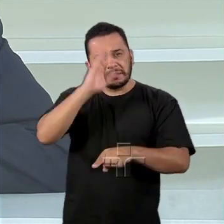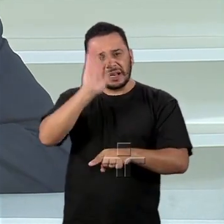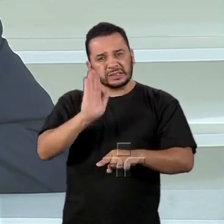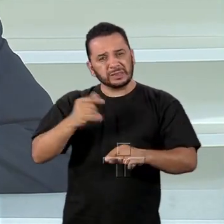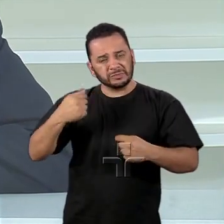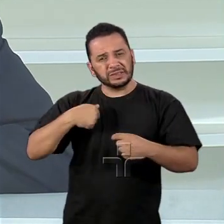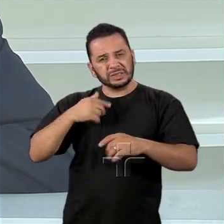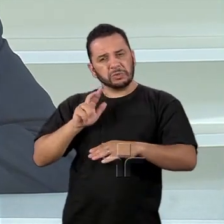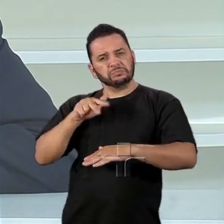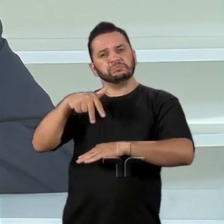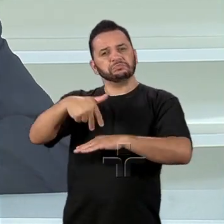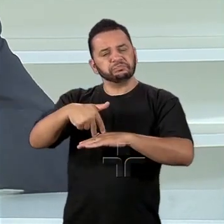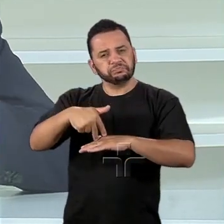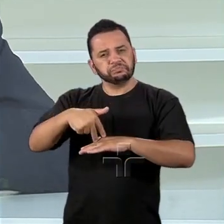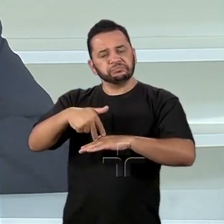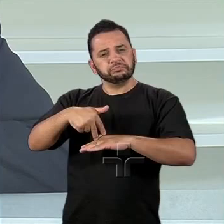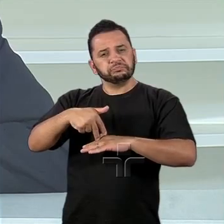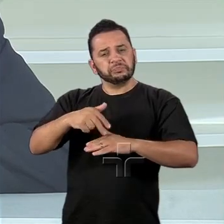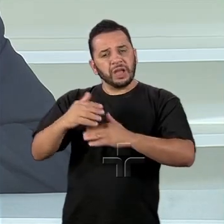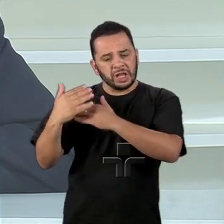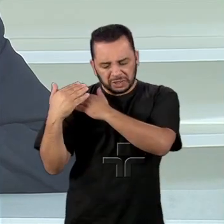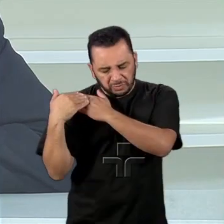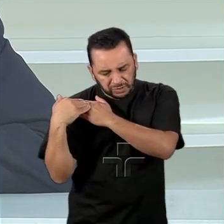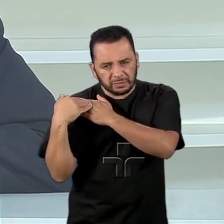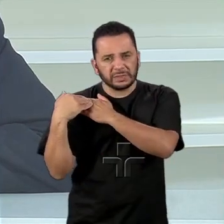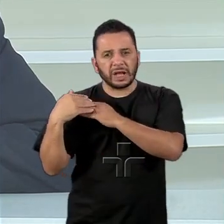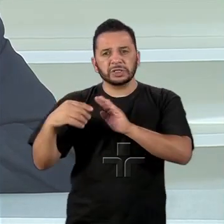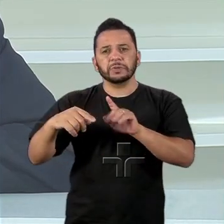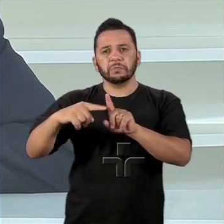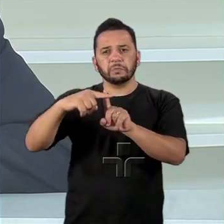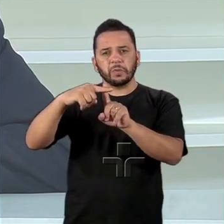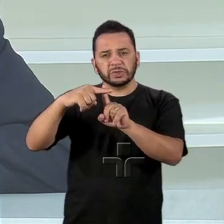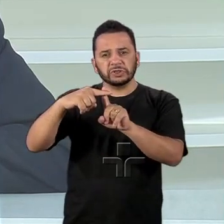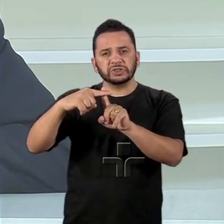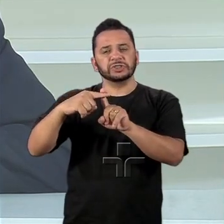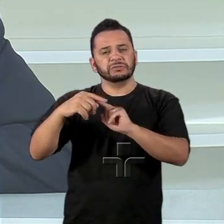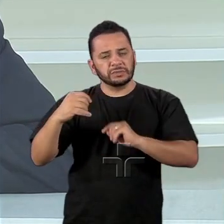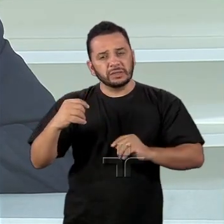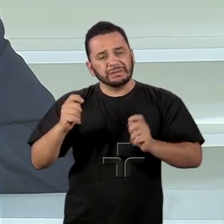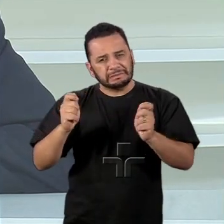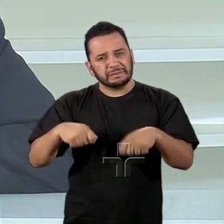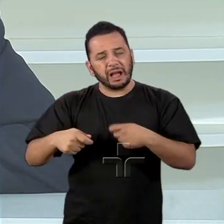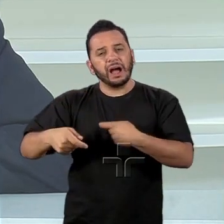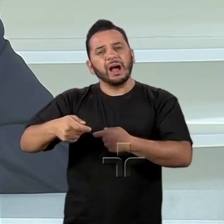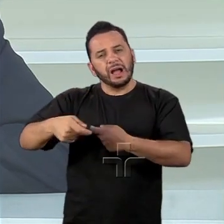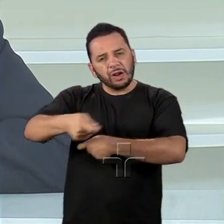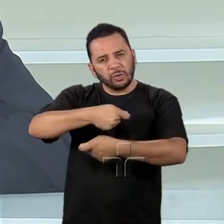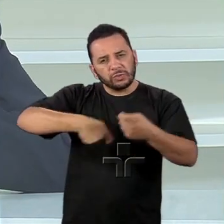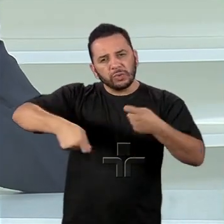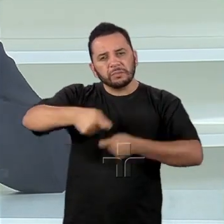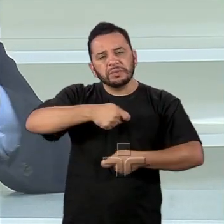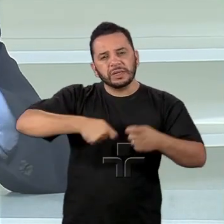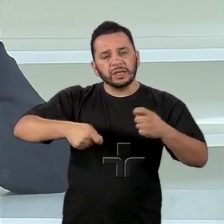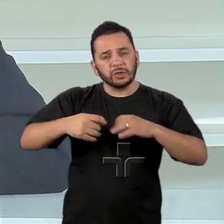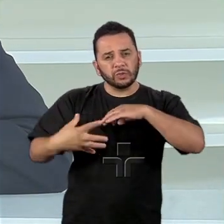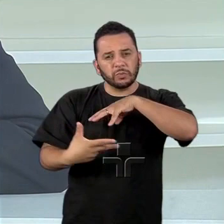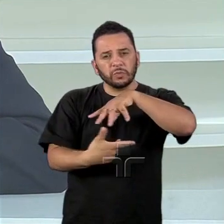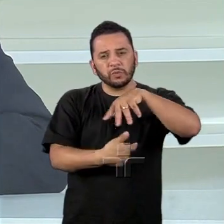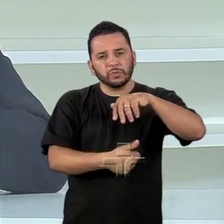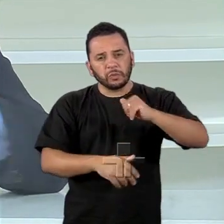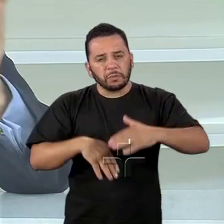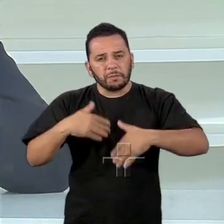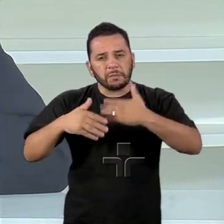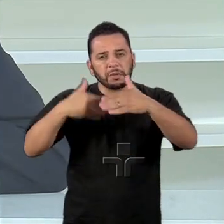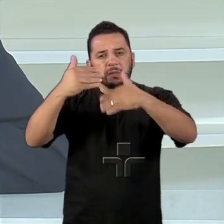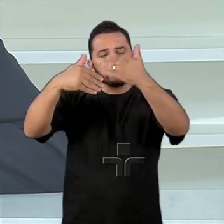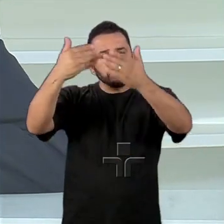possa ter um papel positivo na evolução da economia global, do comércio internacional,